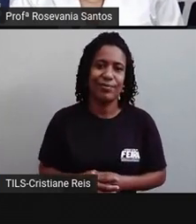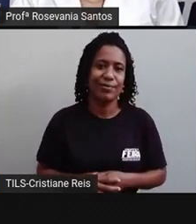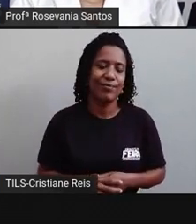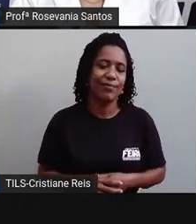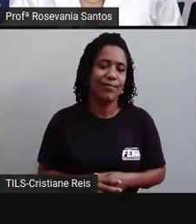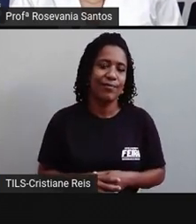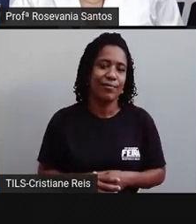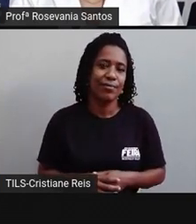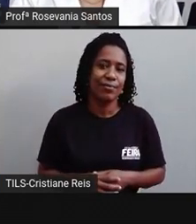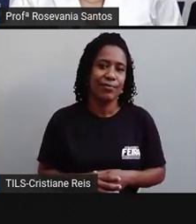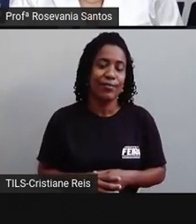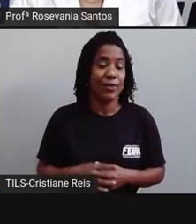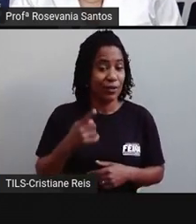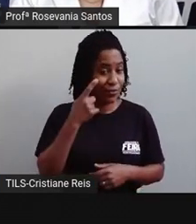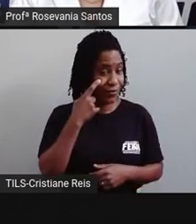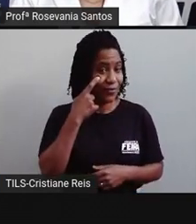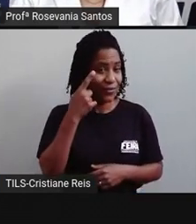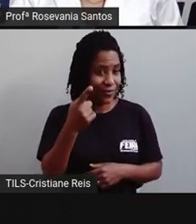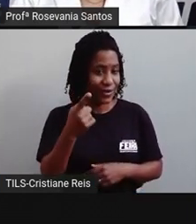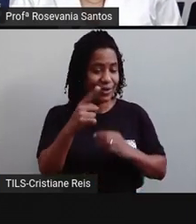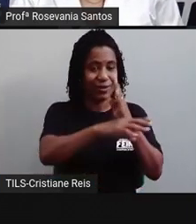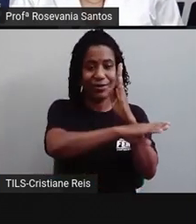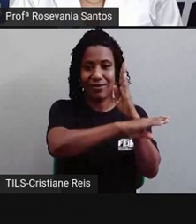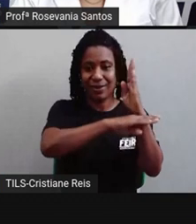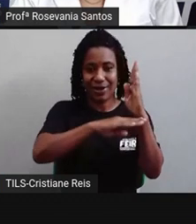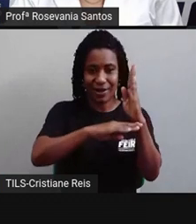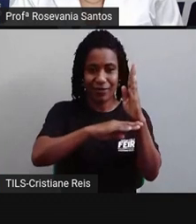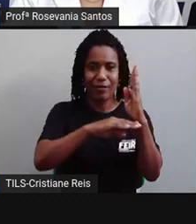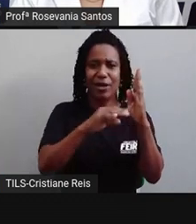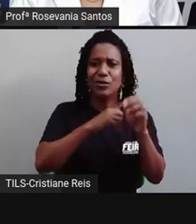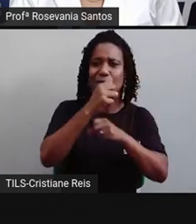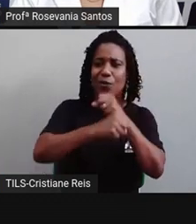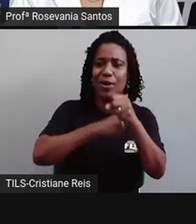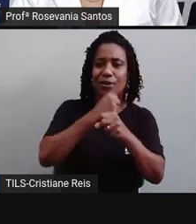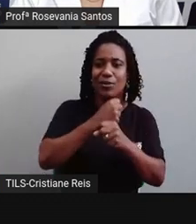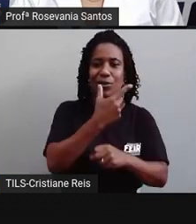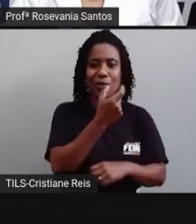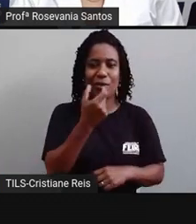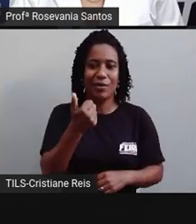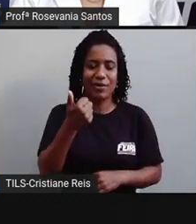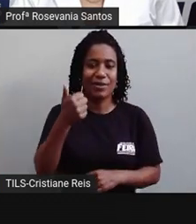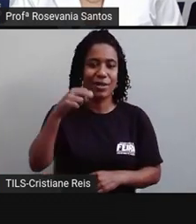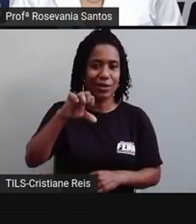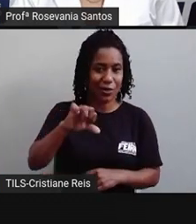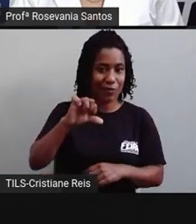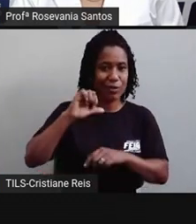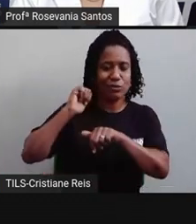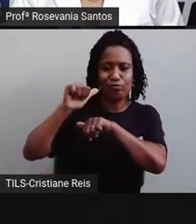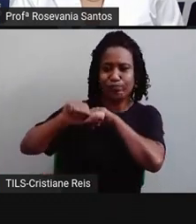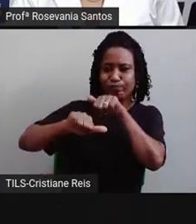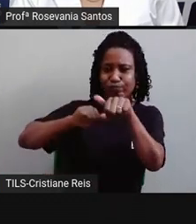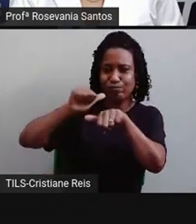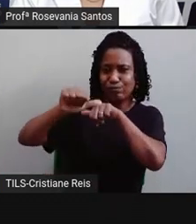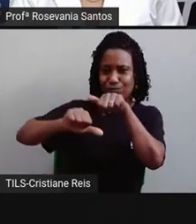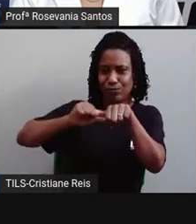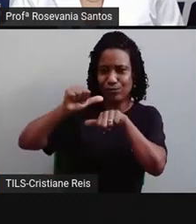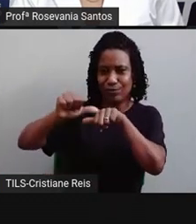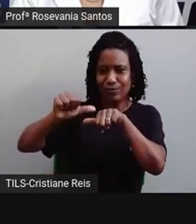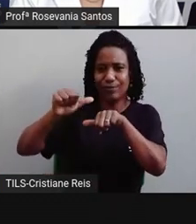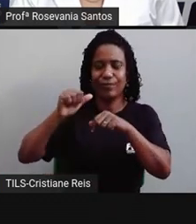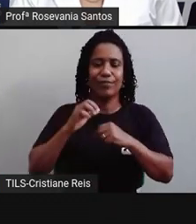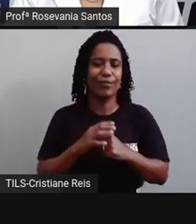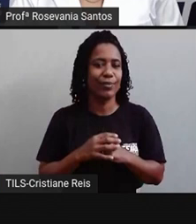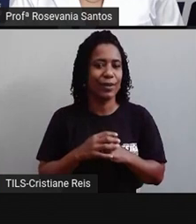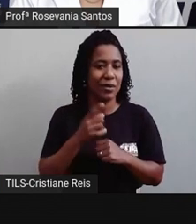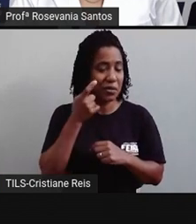Mas esse quadro, quando chegamos em 2019, esse quadro começou a mudar. Eu percebo que eu ainda